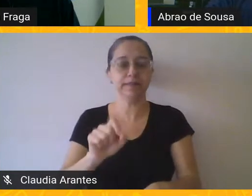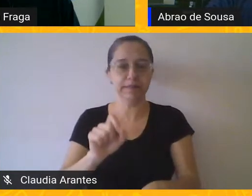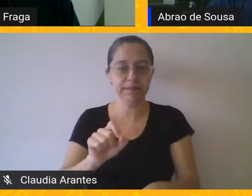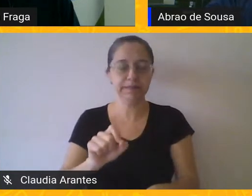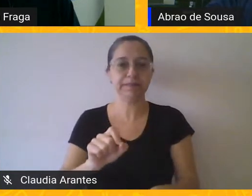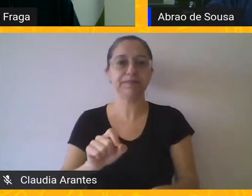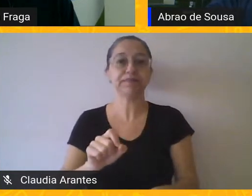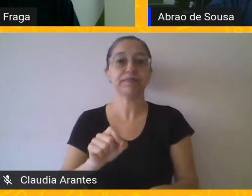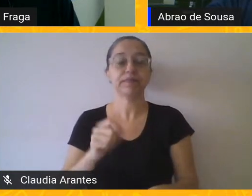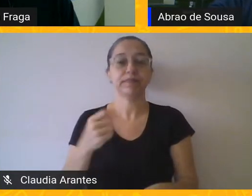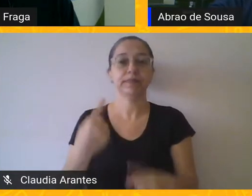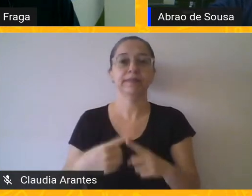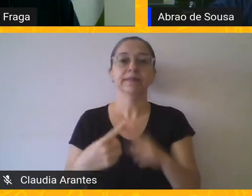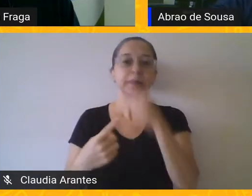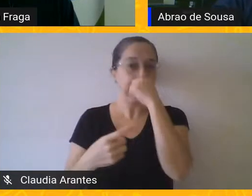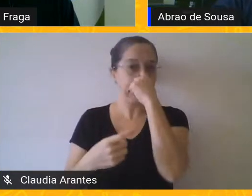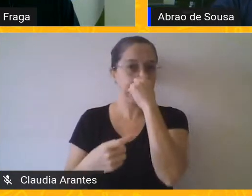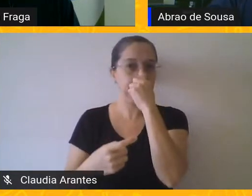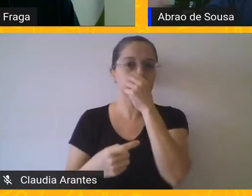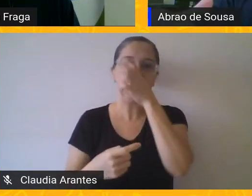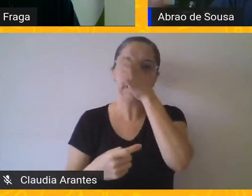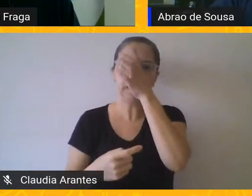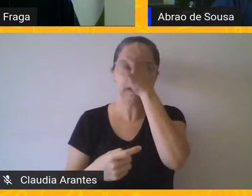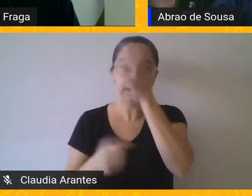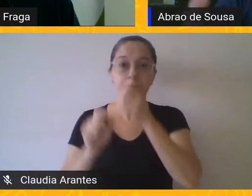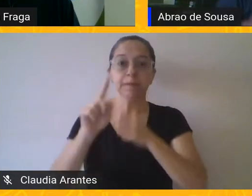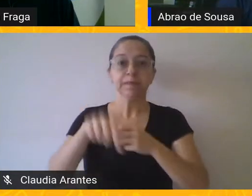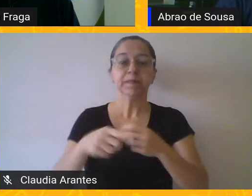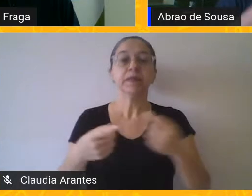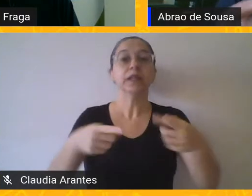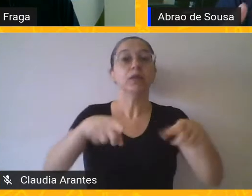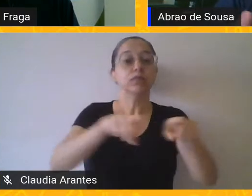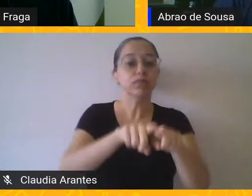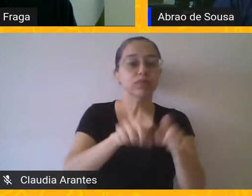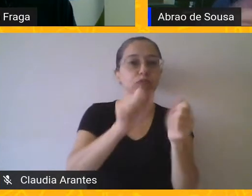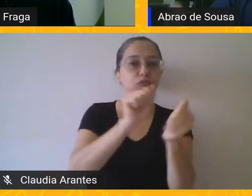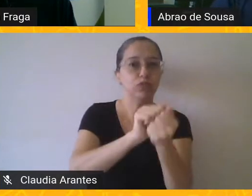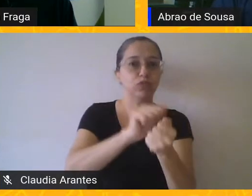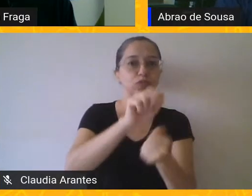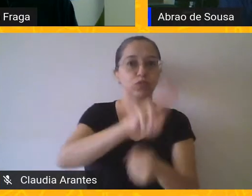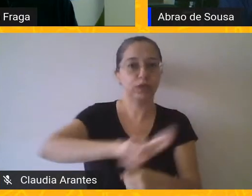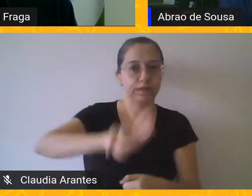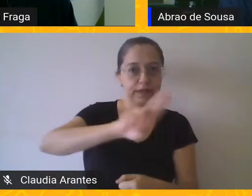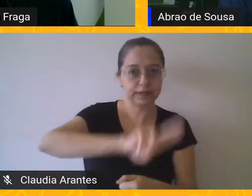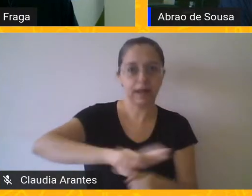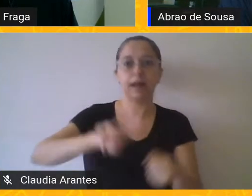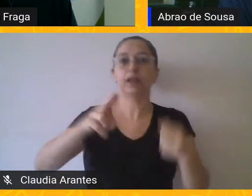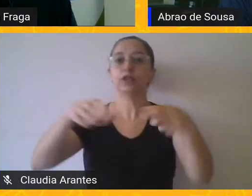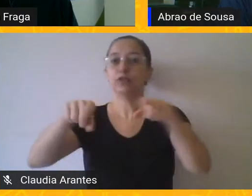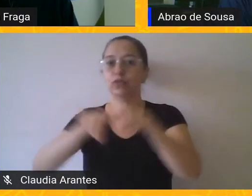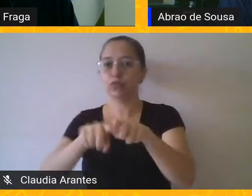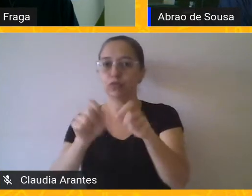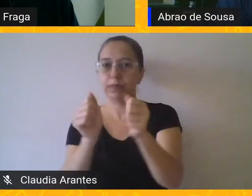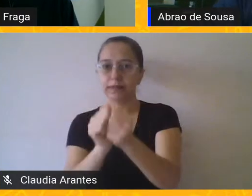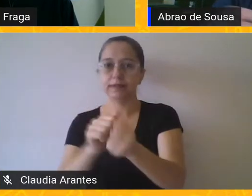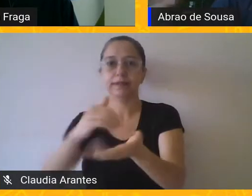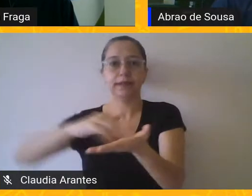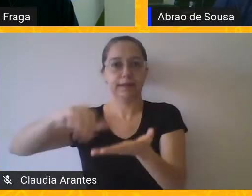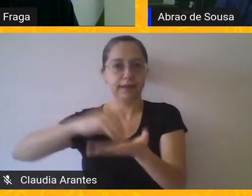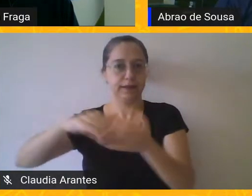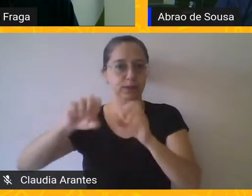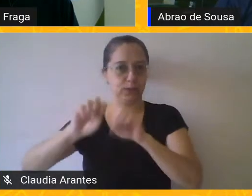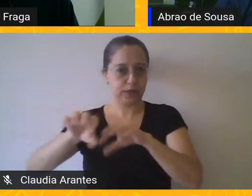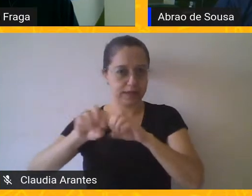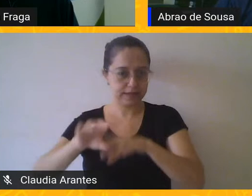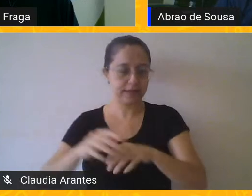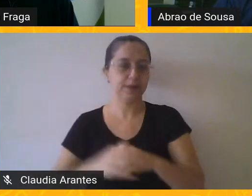Universidade, que é a parceria da Secretaria de Educação do Estado do Tocantins com a universidade e outros parceiros. E hoje nós